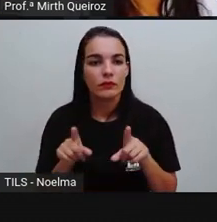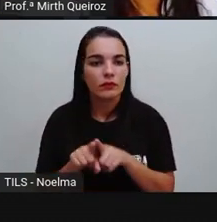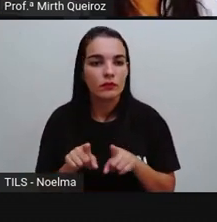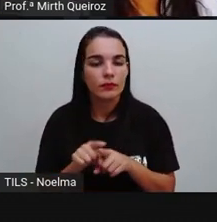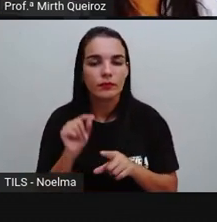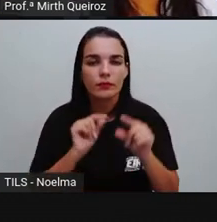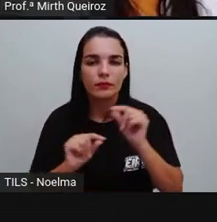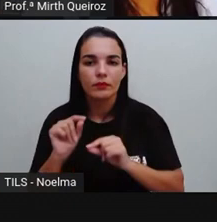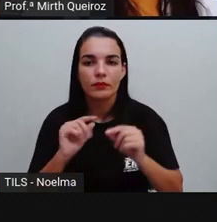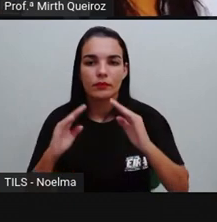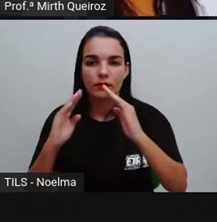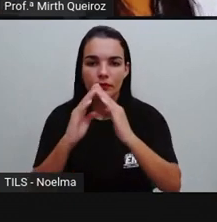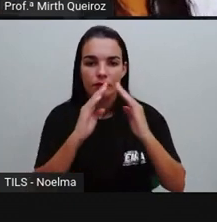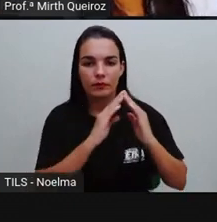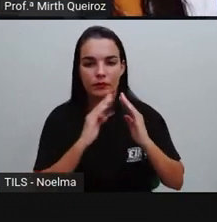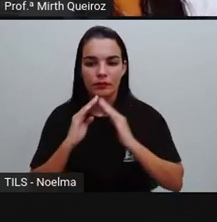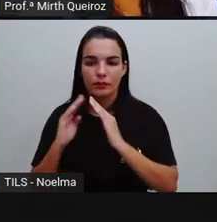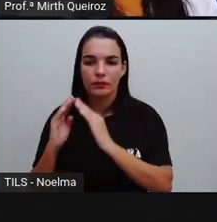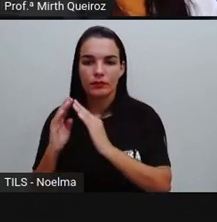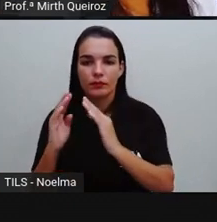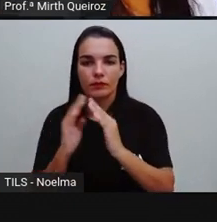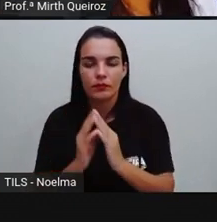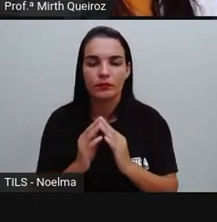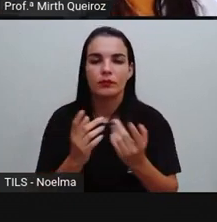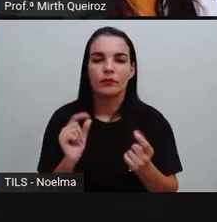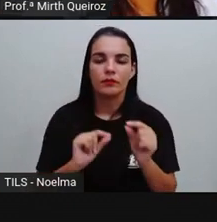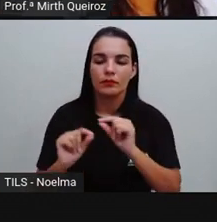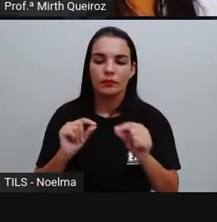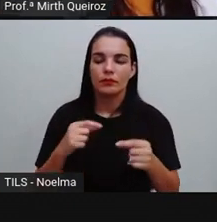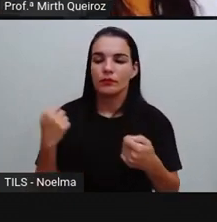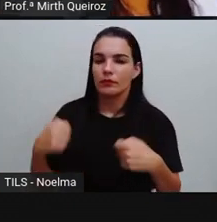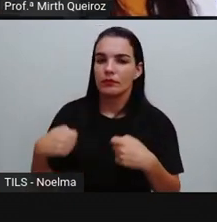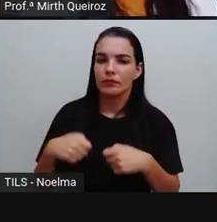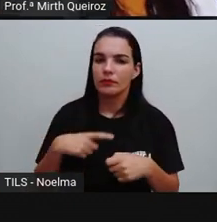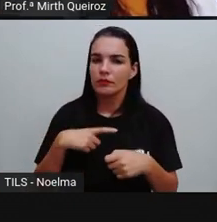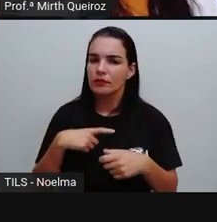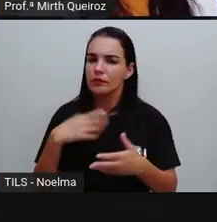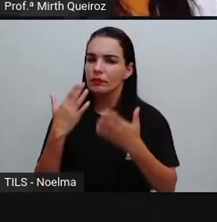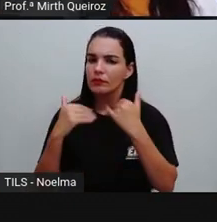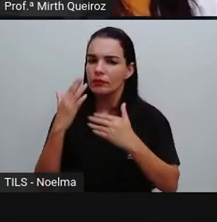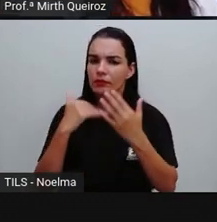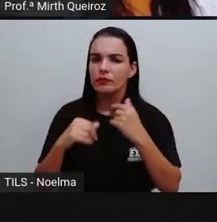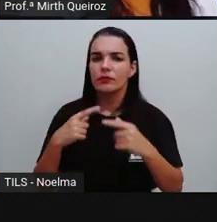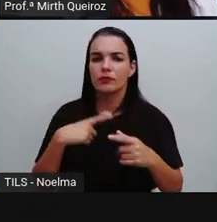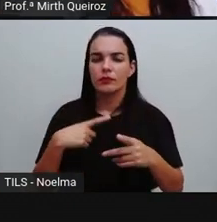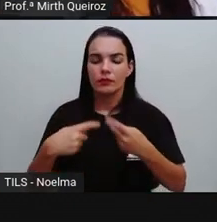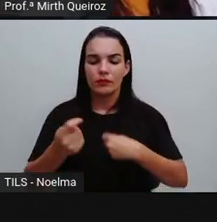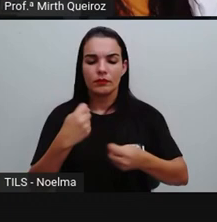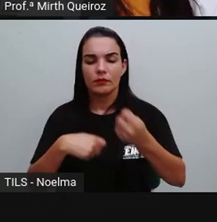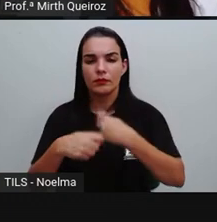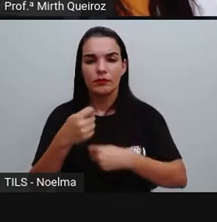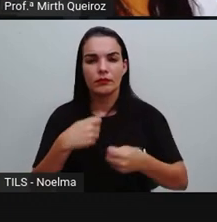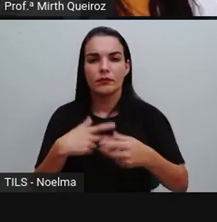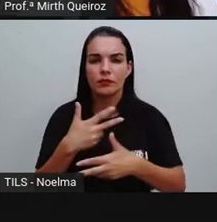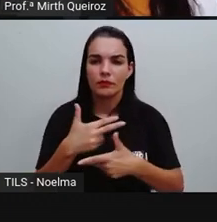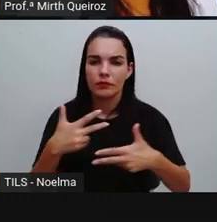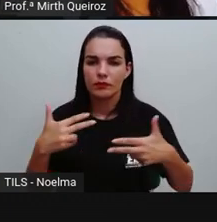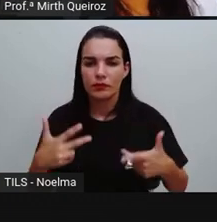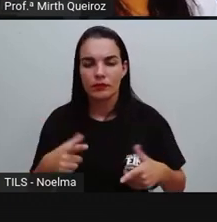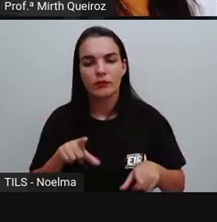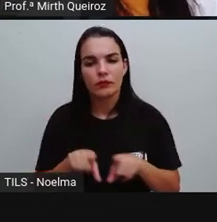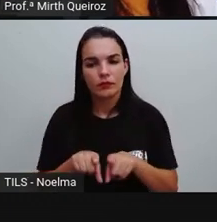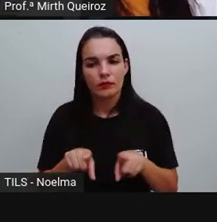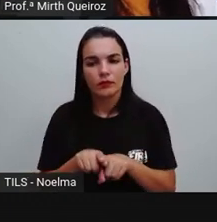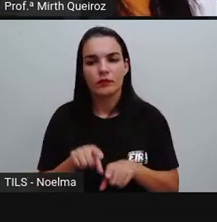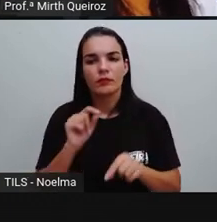zona rural, nas fazendas também, para chegar até essas vilas para poder comercializar algum tipo de produto e tal. E assim, começa a crescer